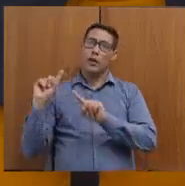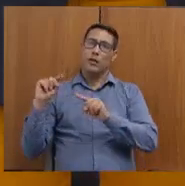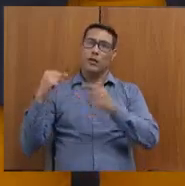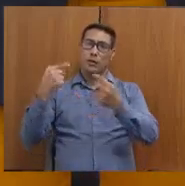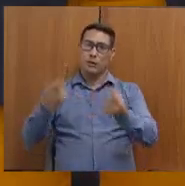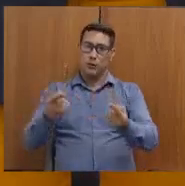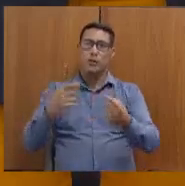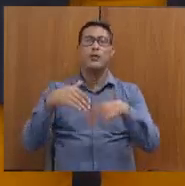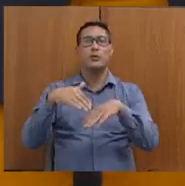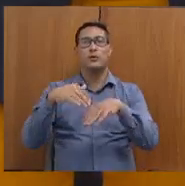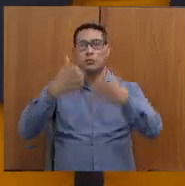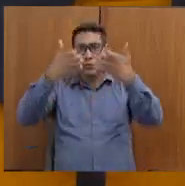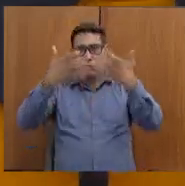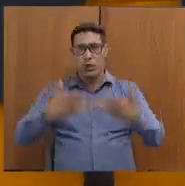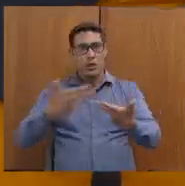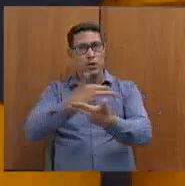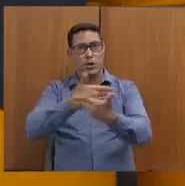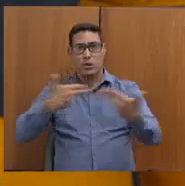assuntos.